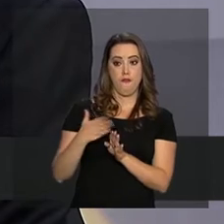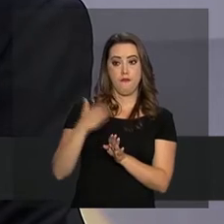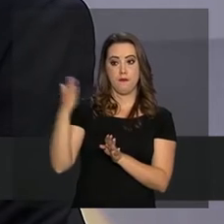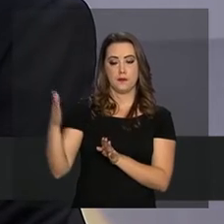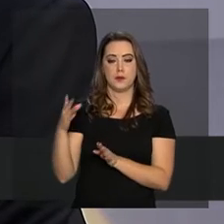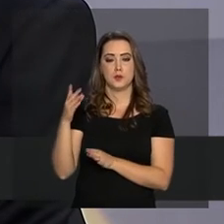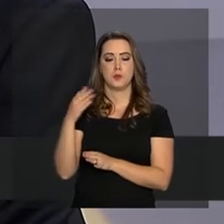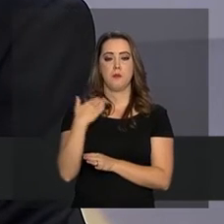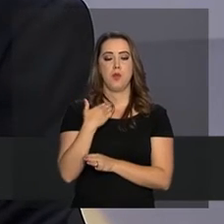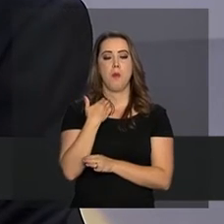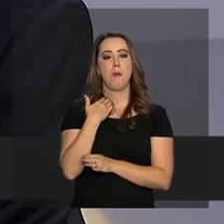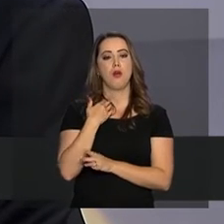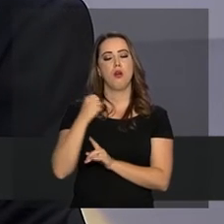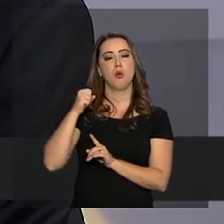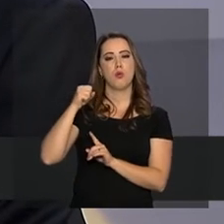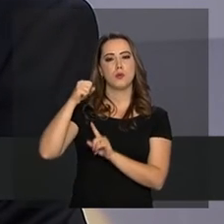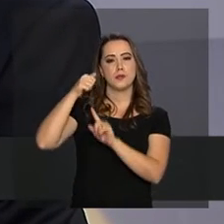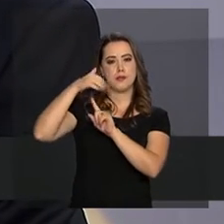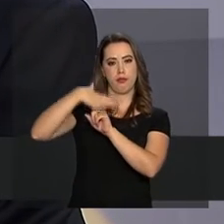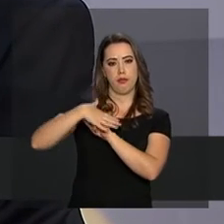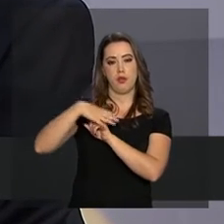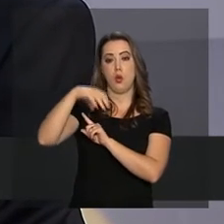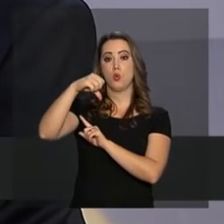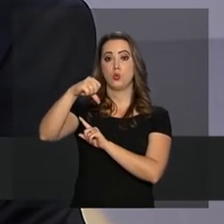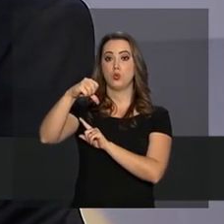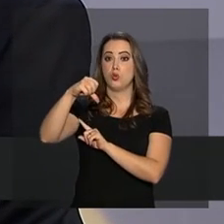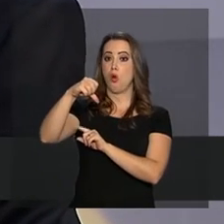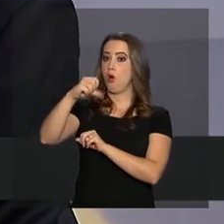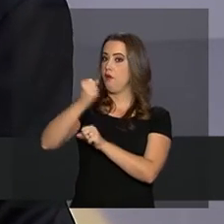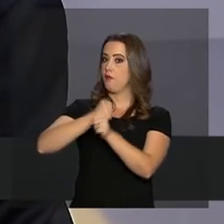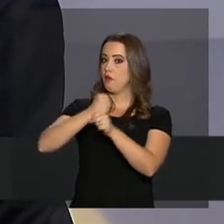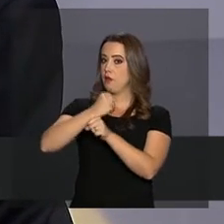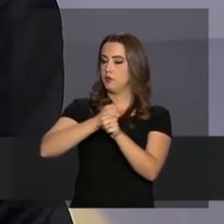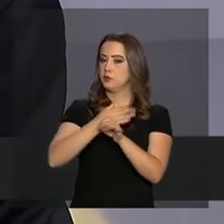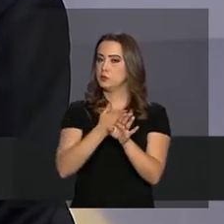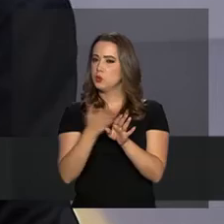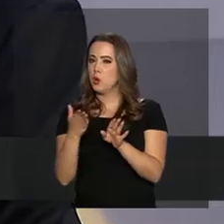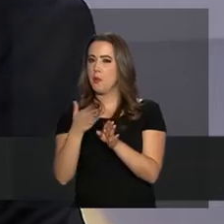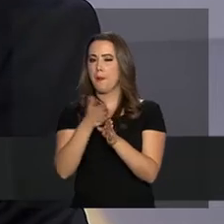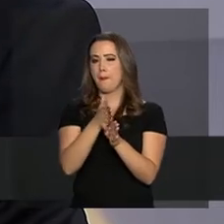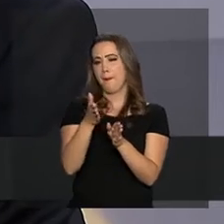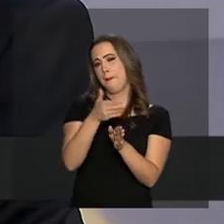Banco Central durante nove anos, de 1979 a